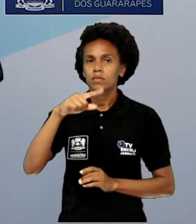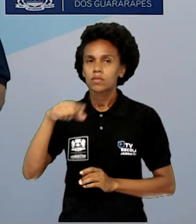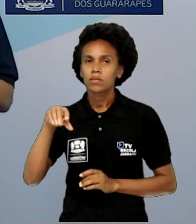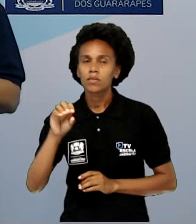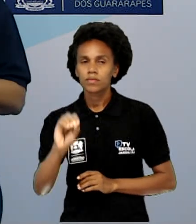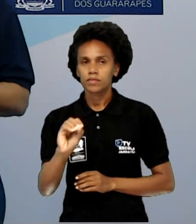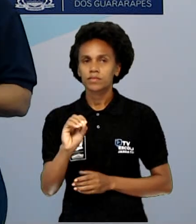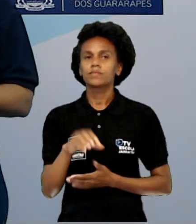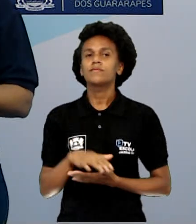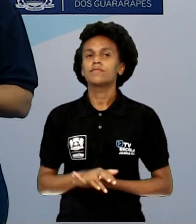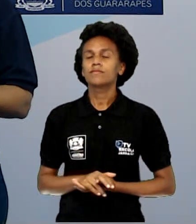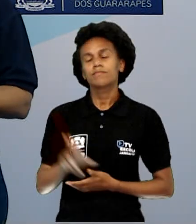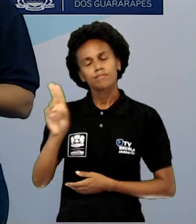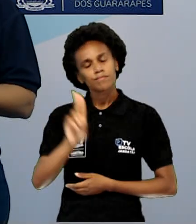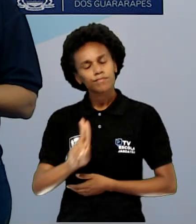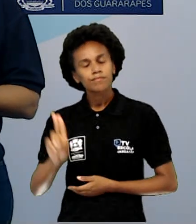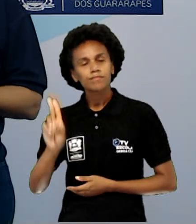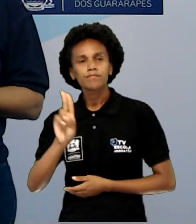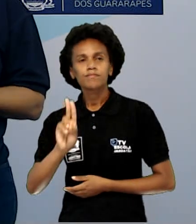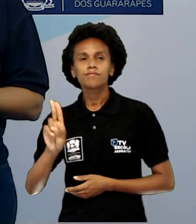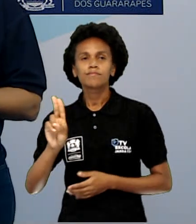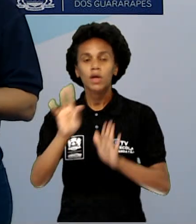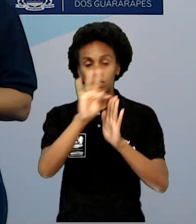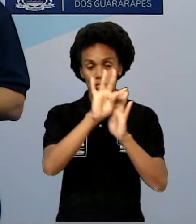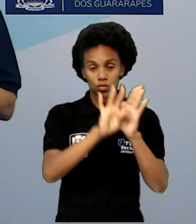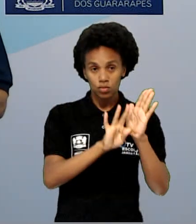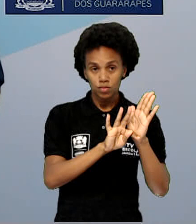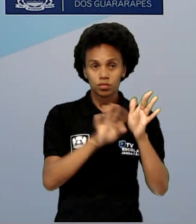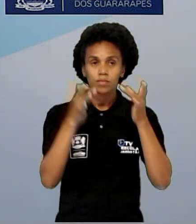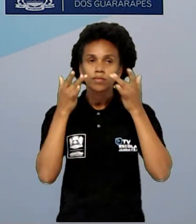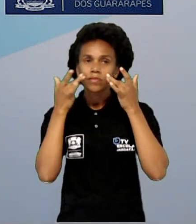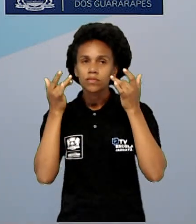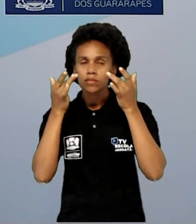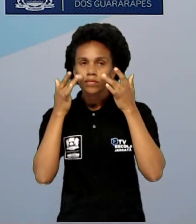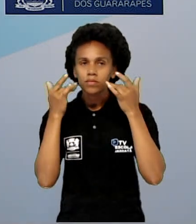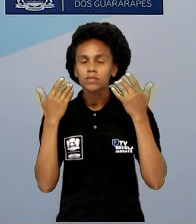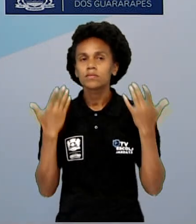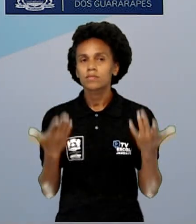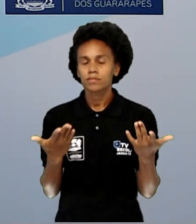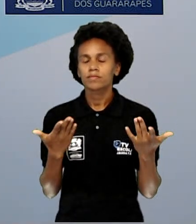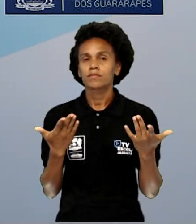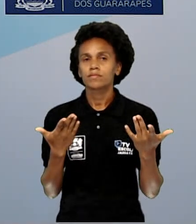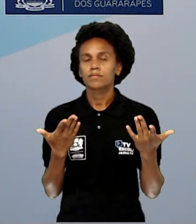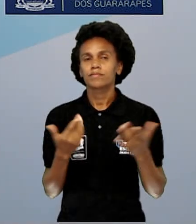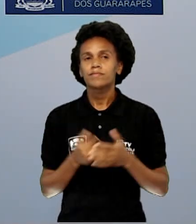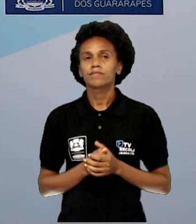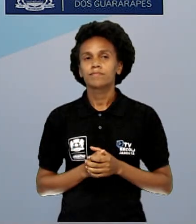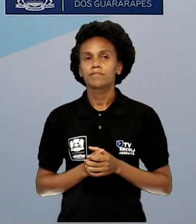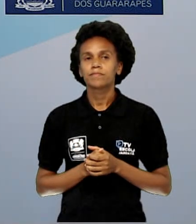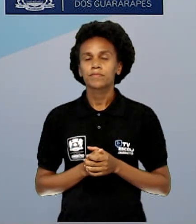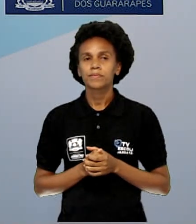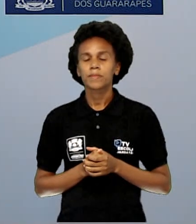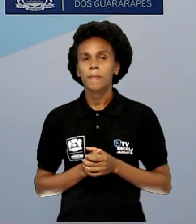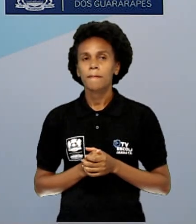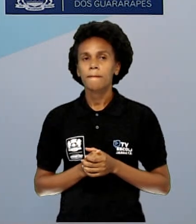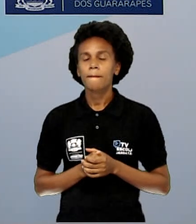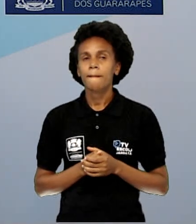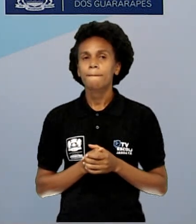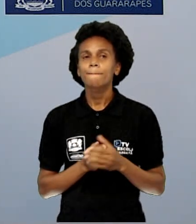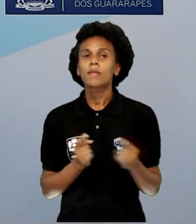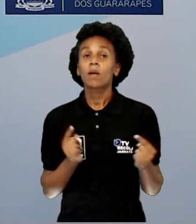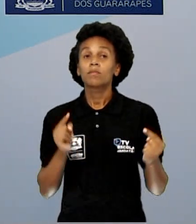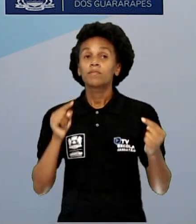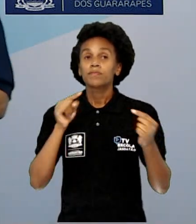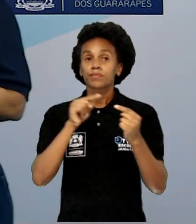textos teatrais, porque ela dá uma questão de ênfase e mostra a questão das entonações,